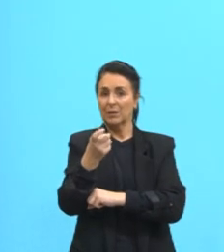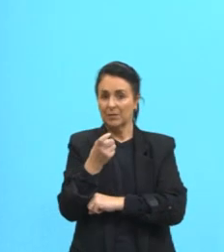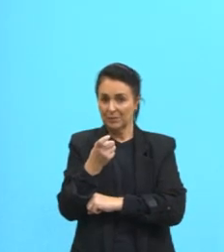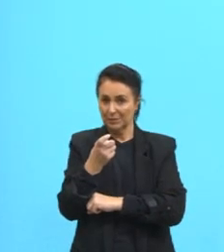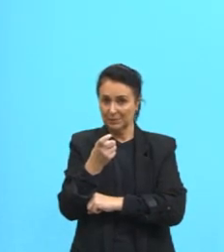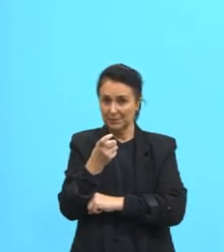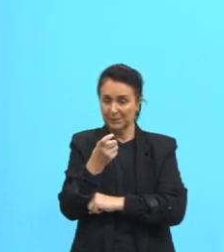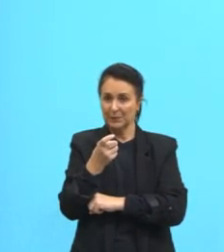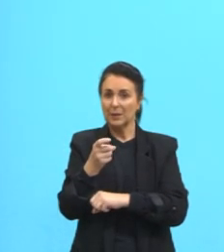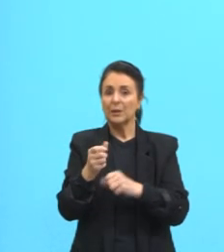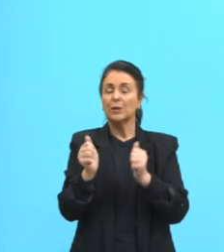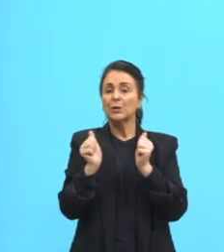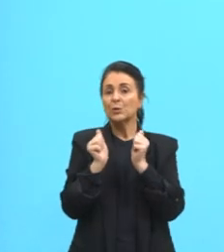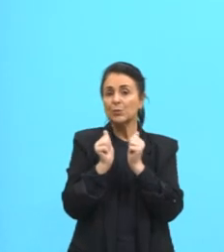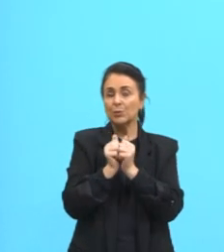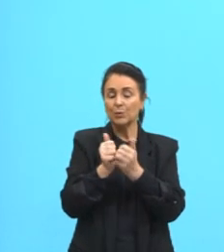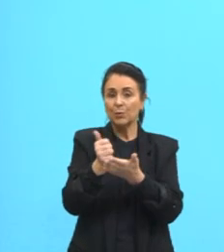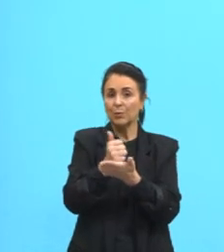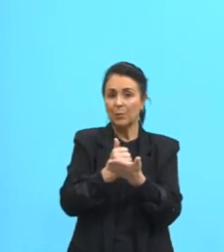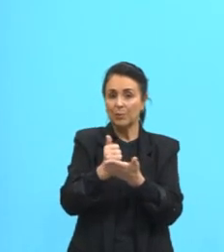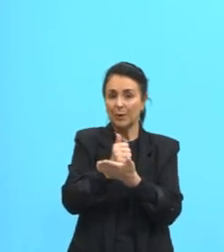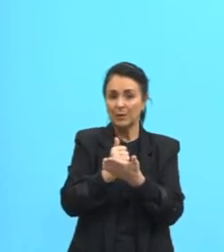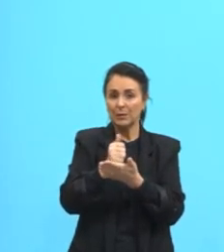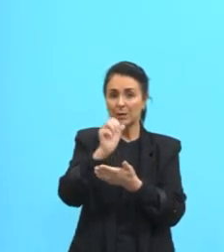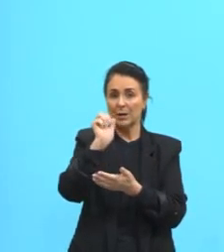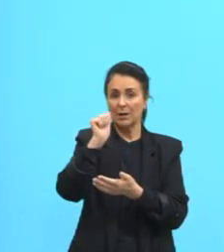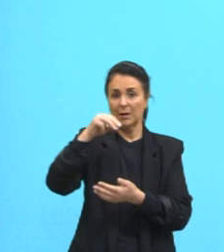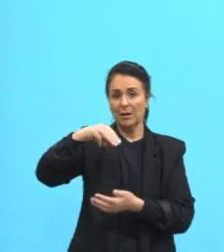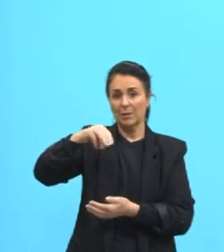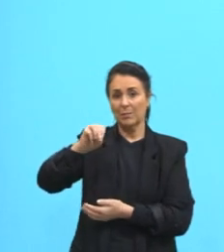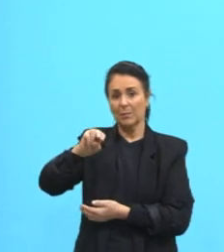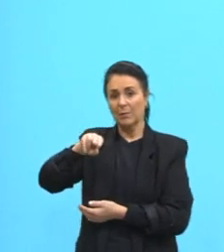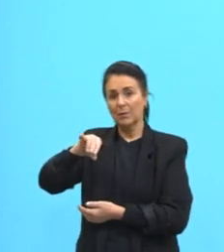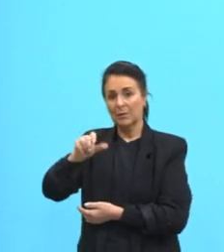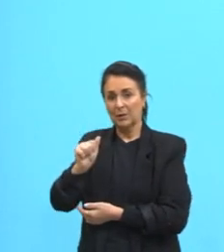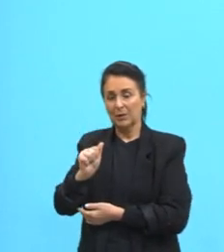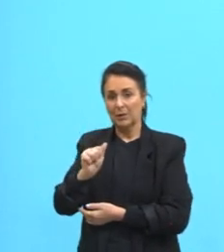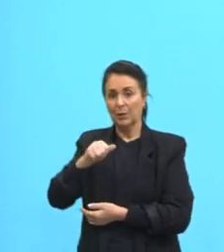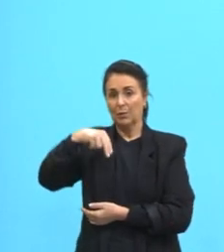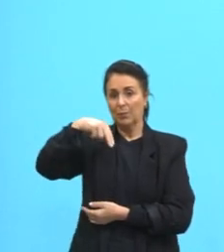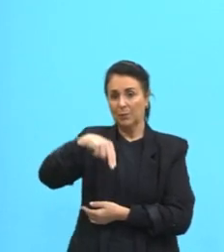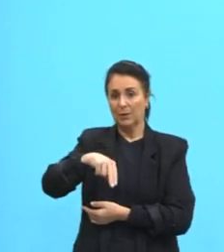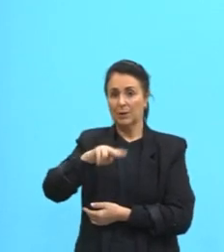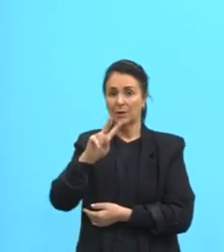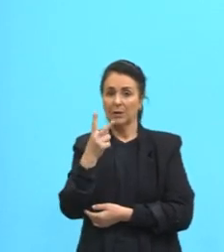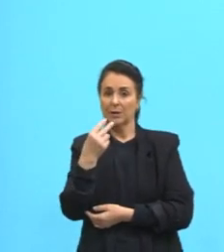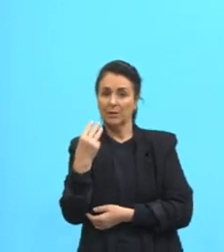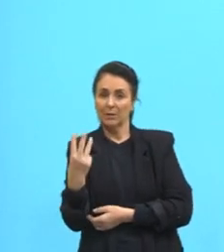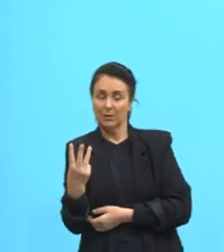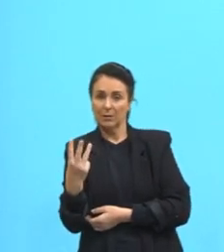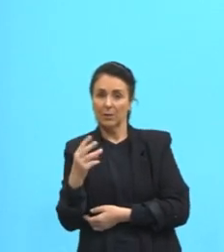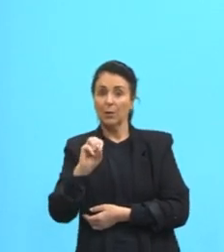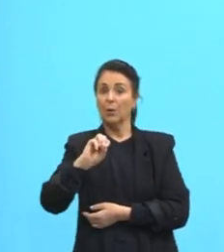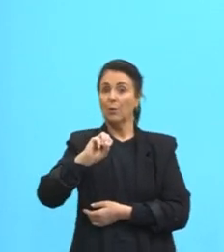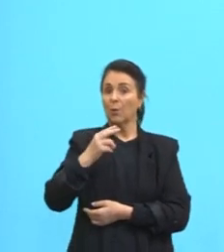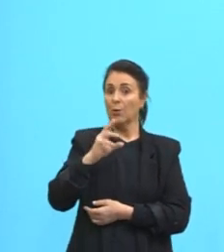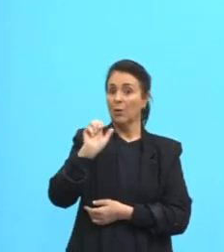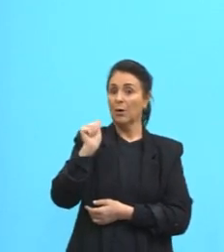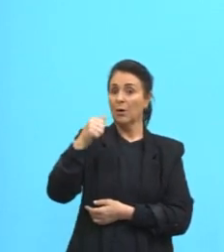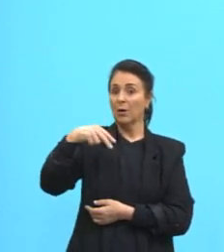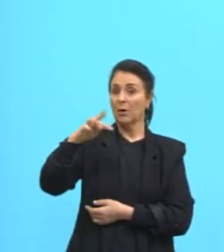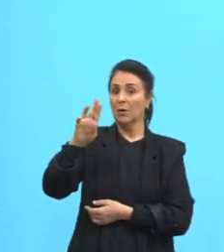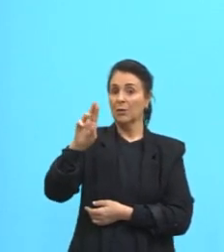genérico, com a base amônia, né? O NH3, de forma natural ou antropogênica, dando